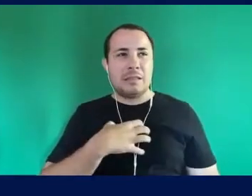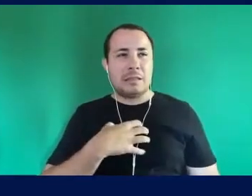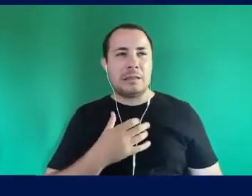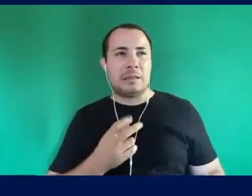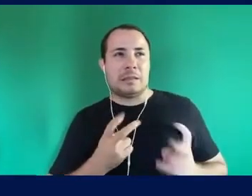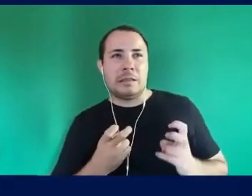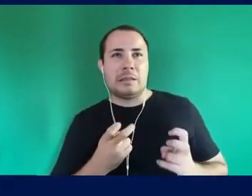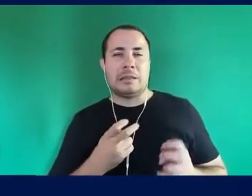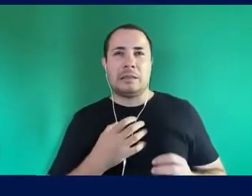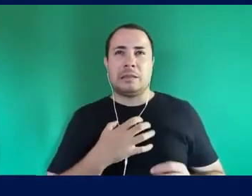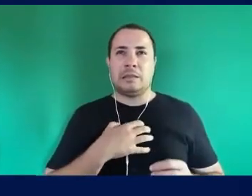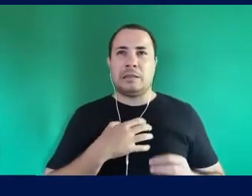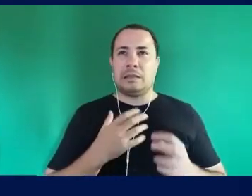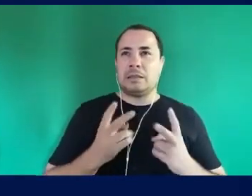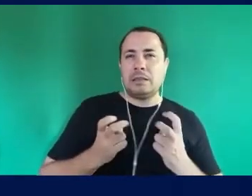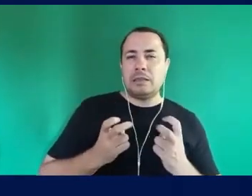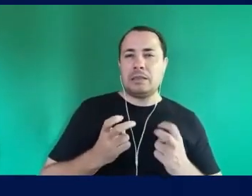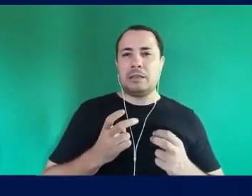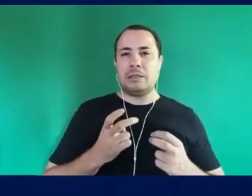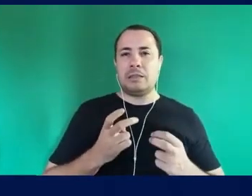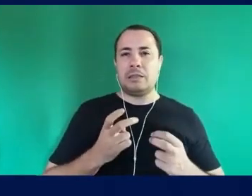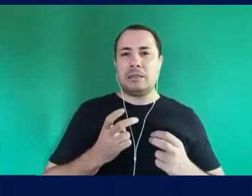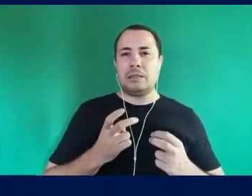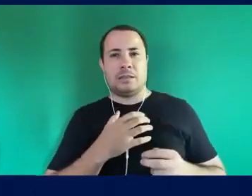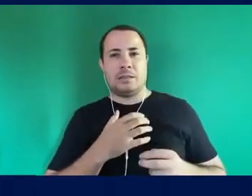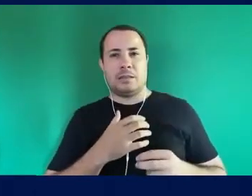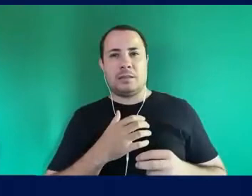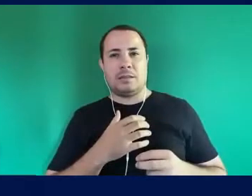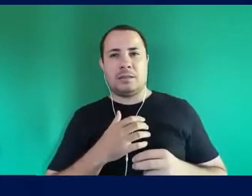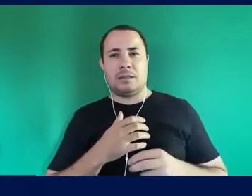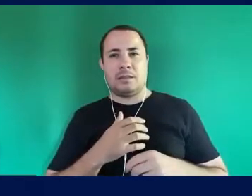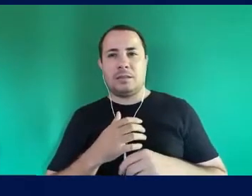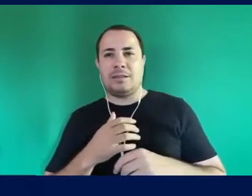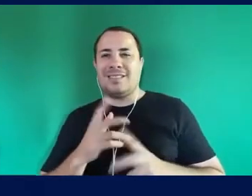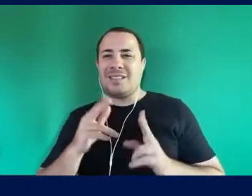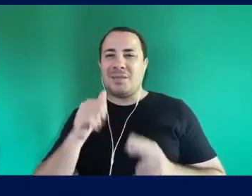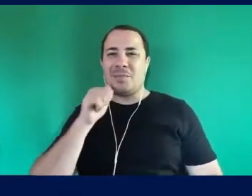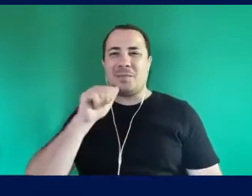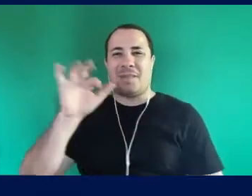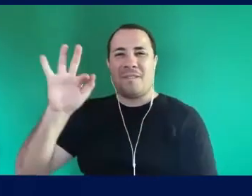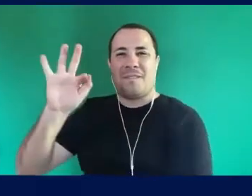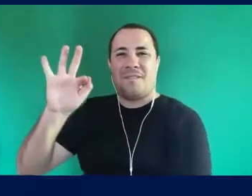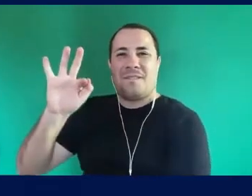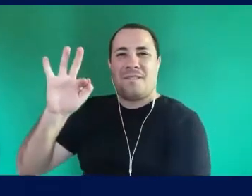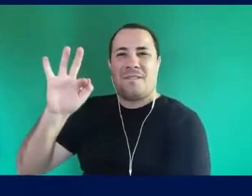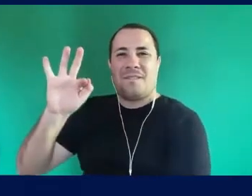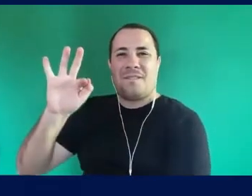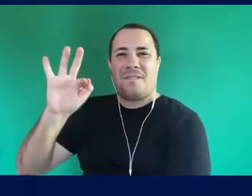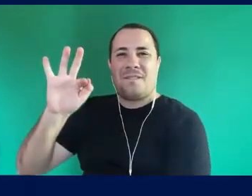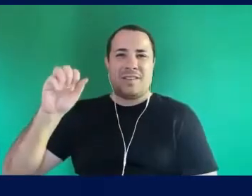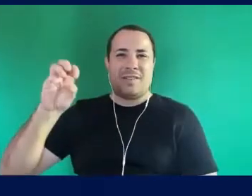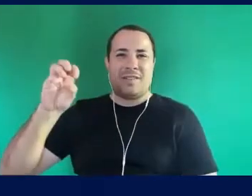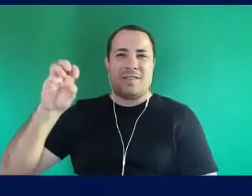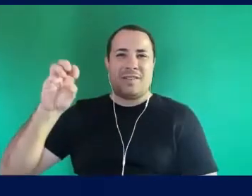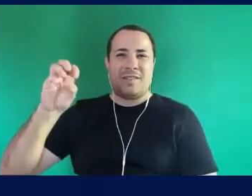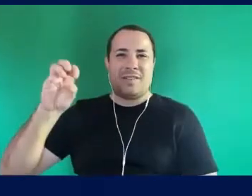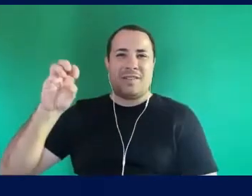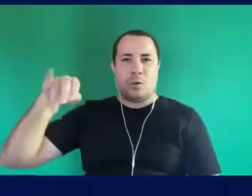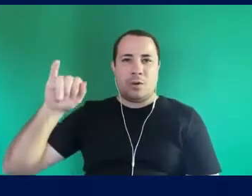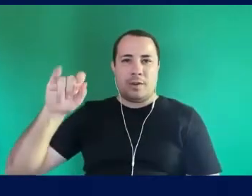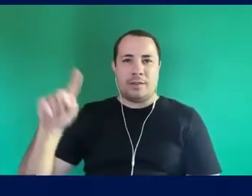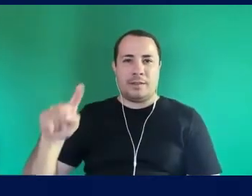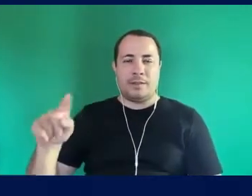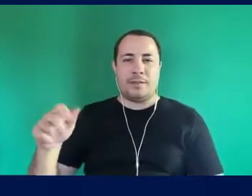percepção Para o tempo Esse que Flávia nos aponta Flávia, né? Flávia Muniz nos aponta Que é sem ter